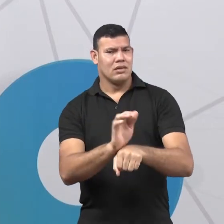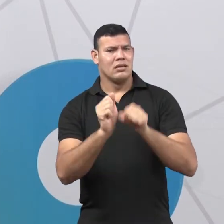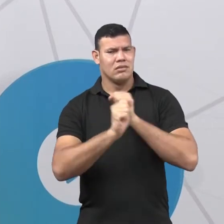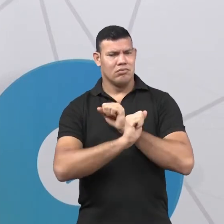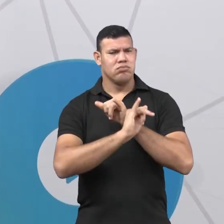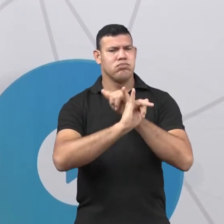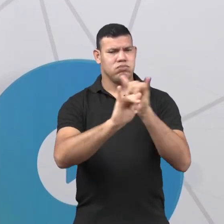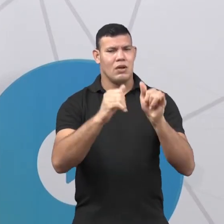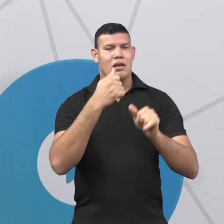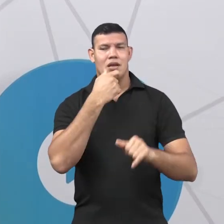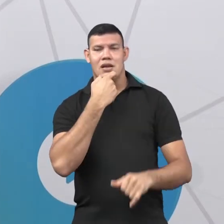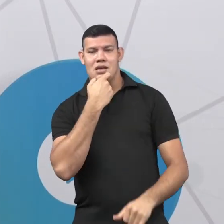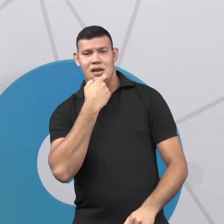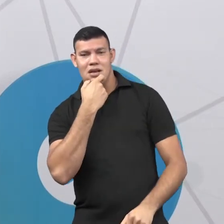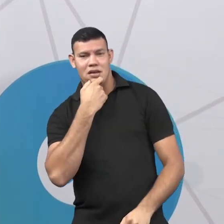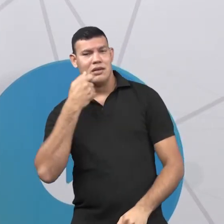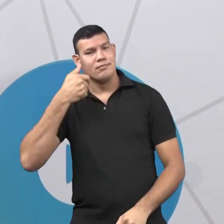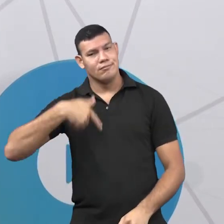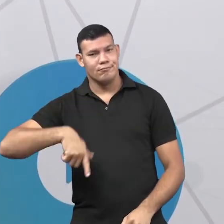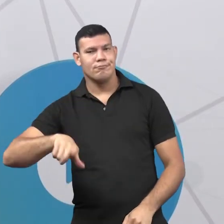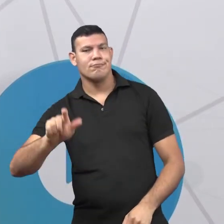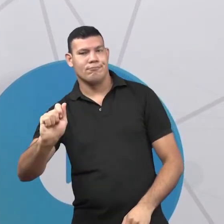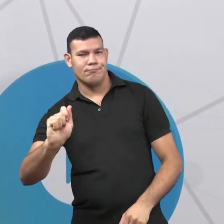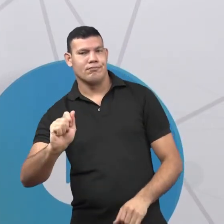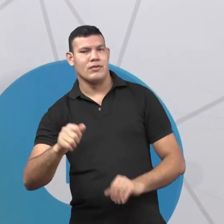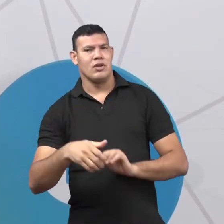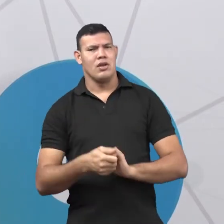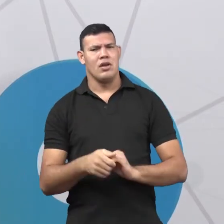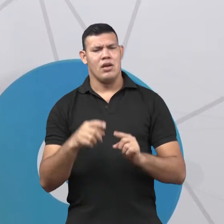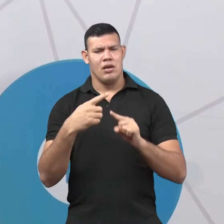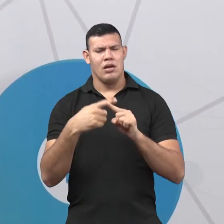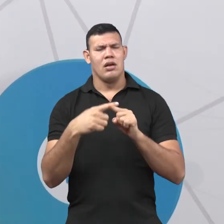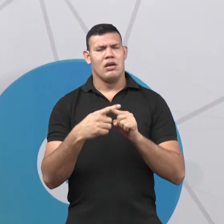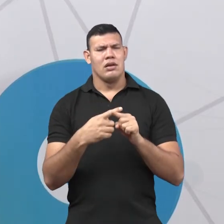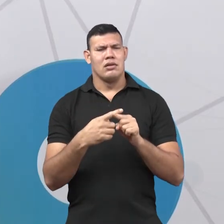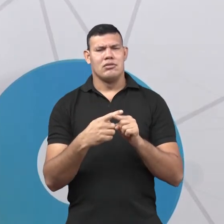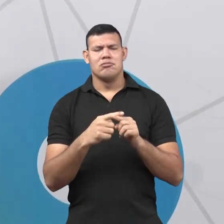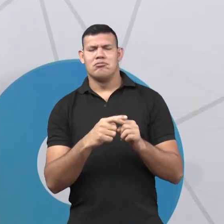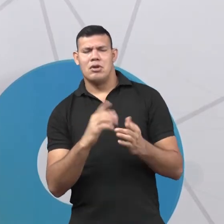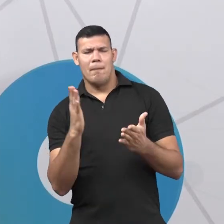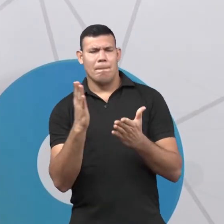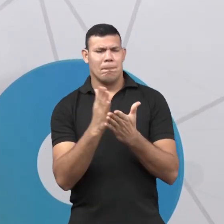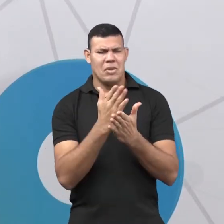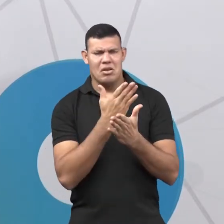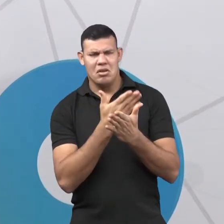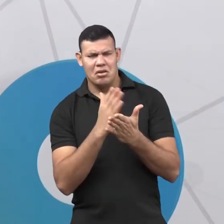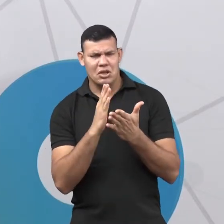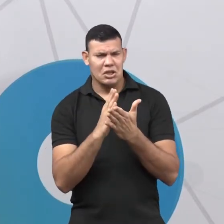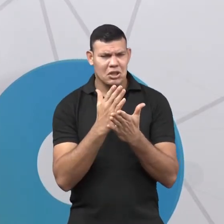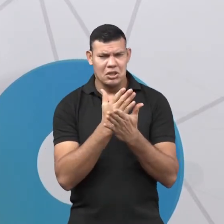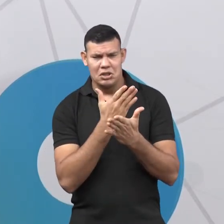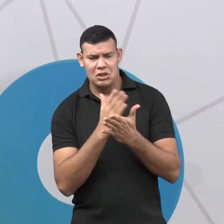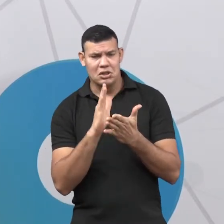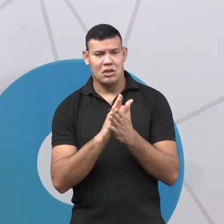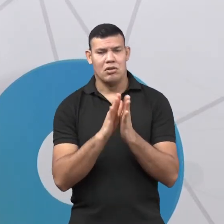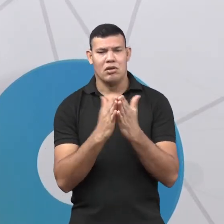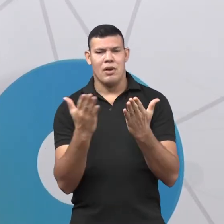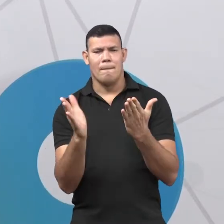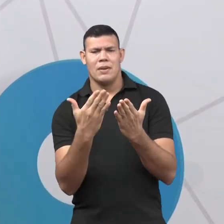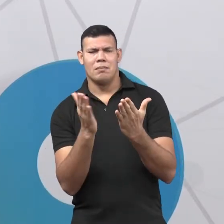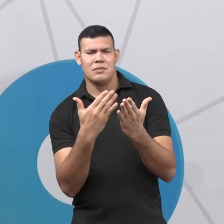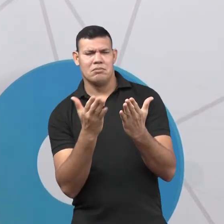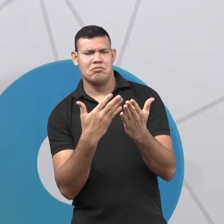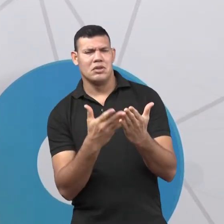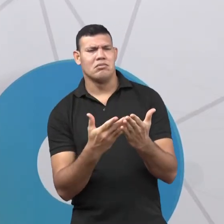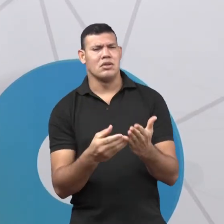padronização para o idioma. Segundo, mais livros eram publicados, porque ficava mais fácil de ser impresso,